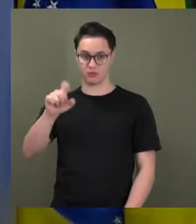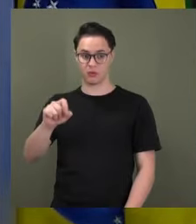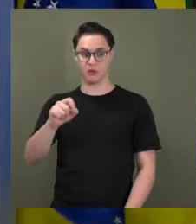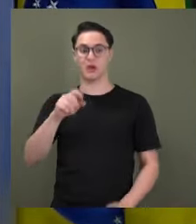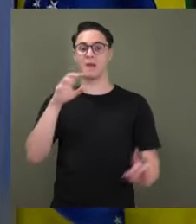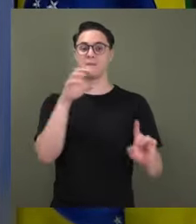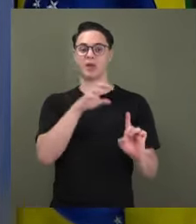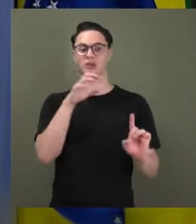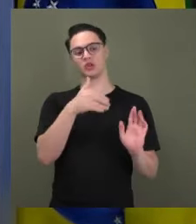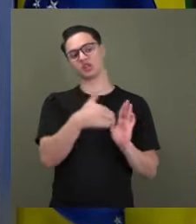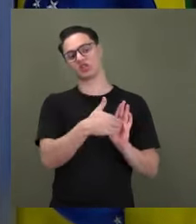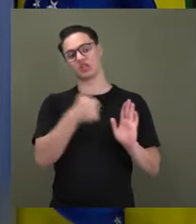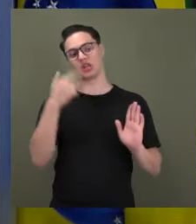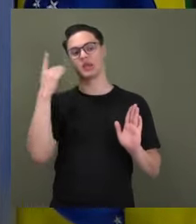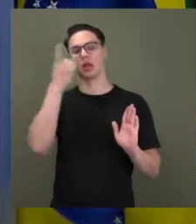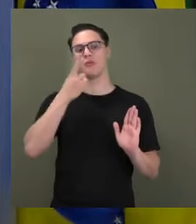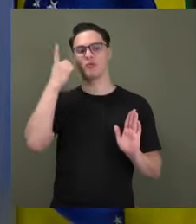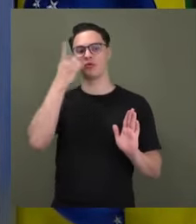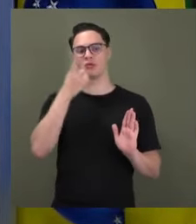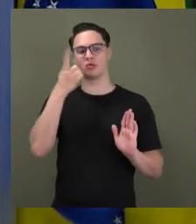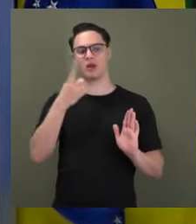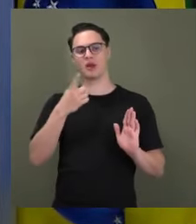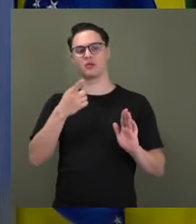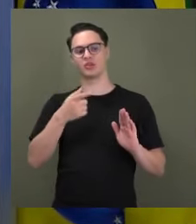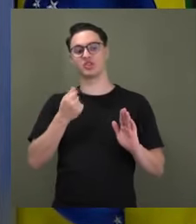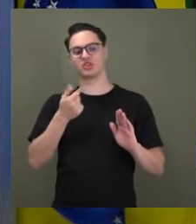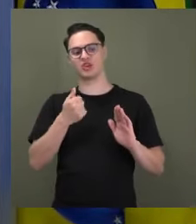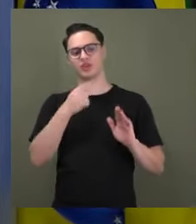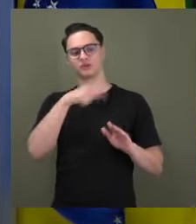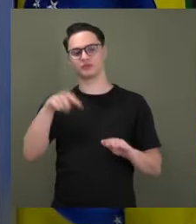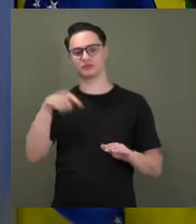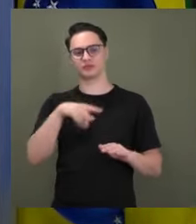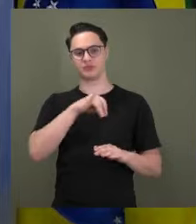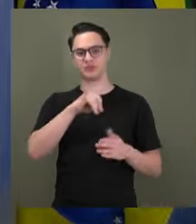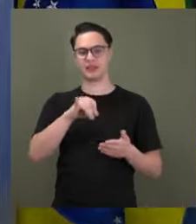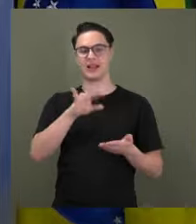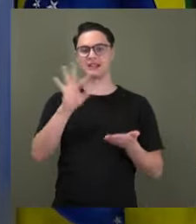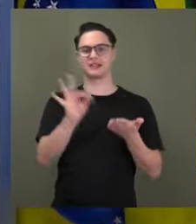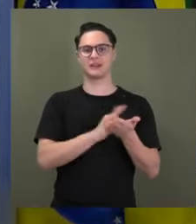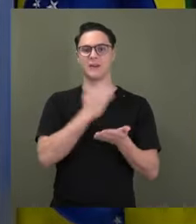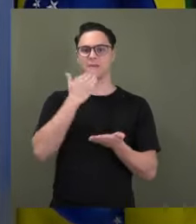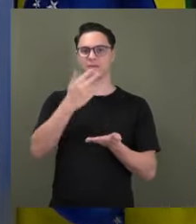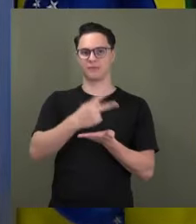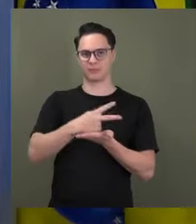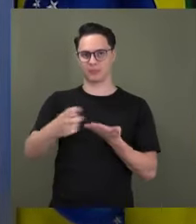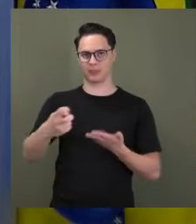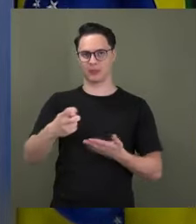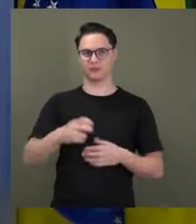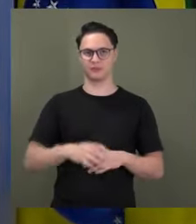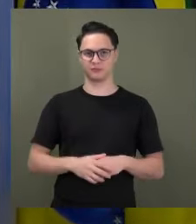cargos e bloqueio de emendas, caso assinassem um pedido de impeachment, caso não retirem as assinaturas